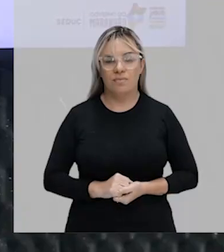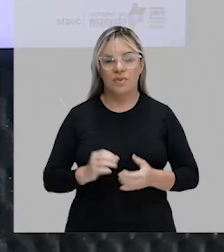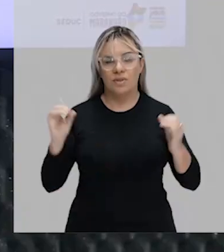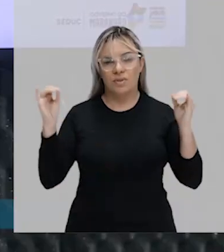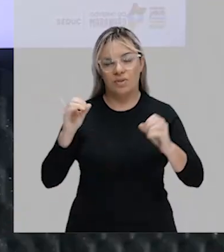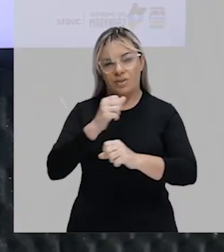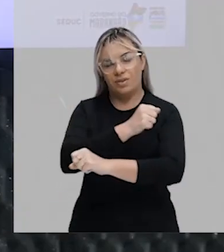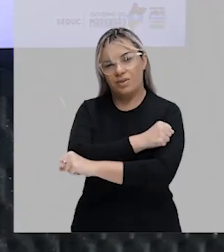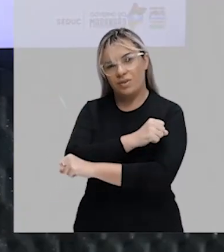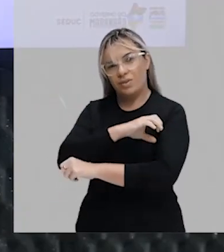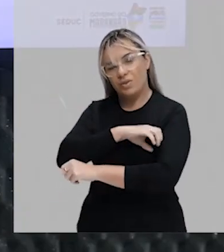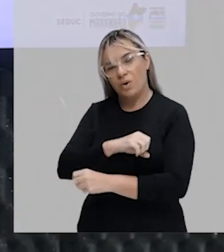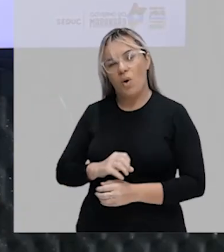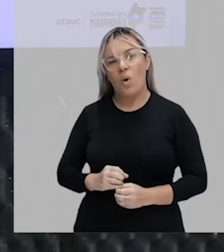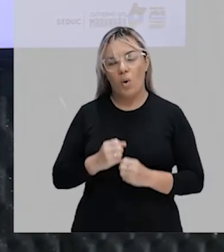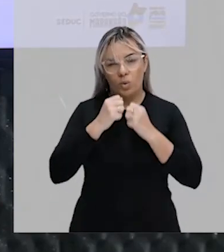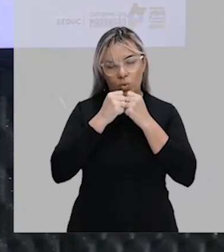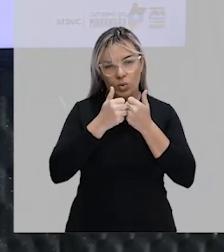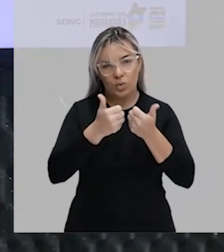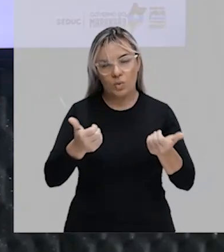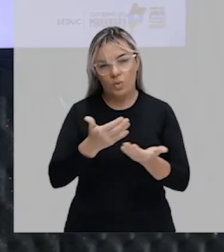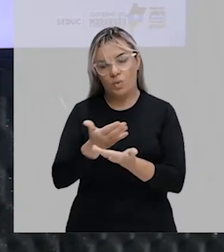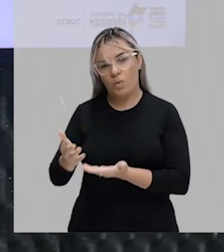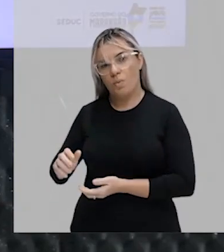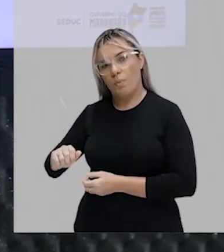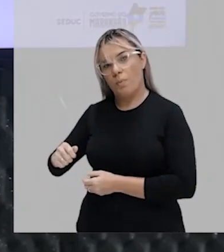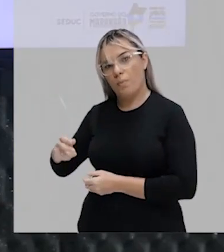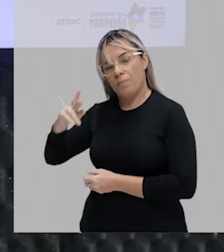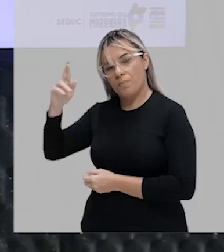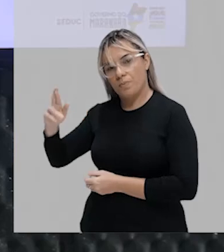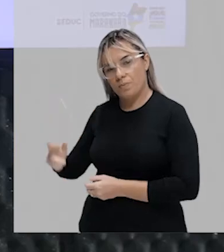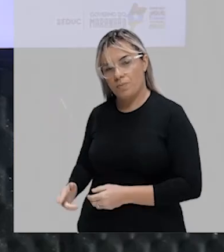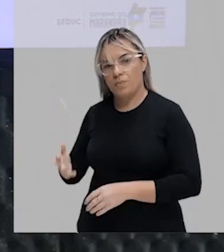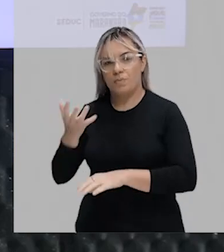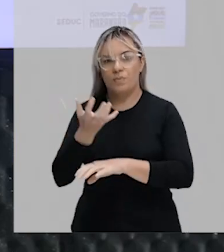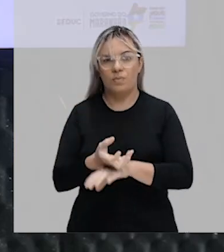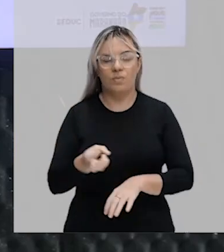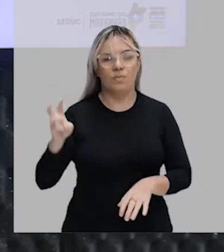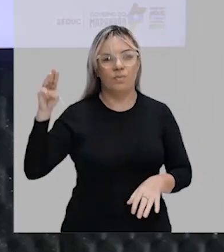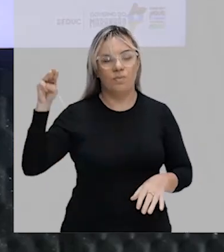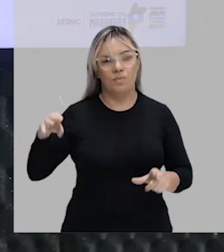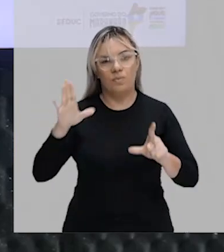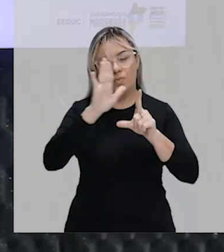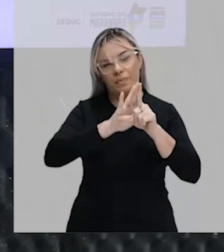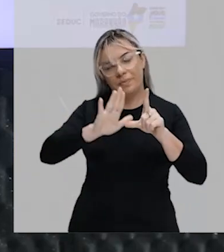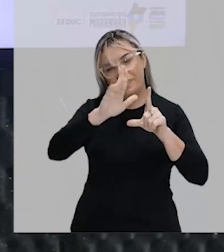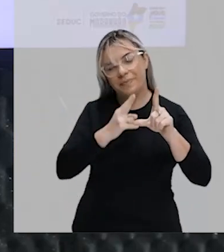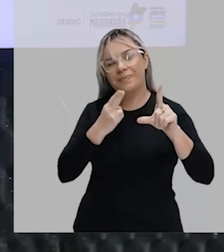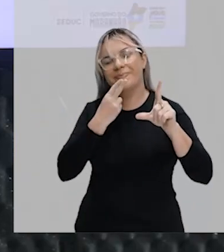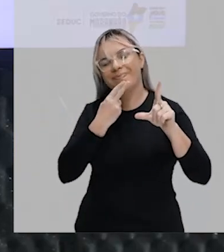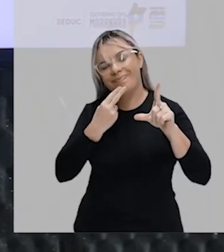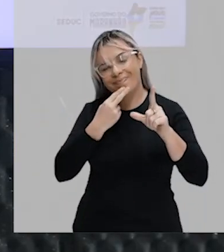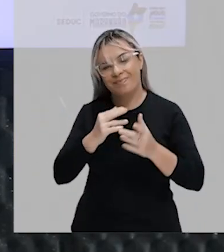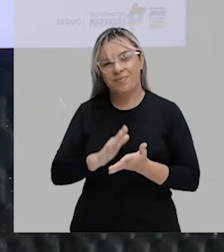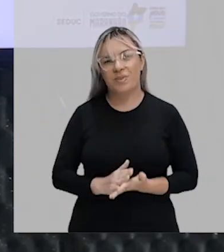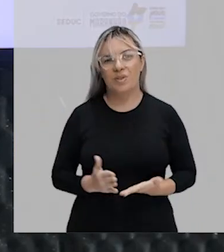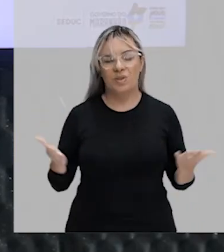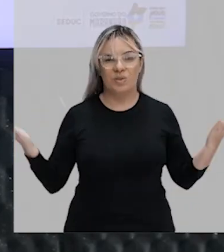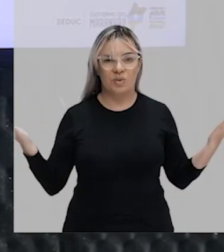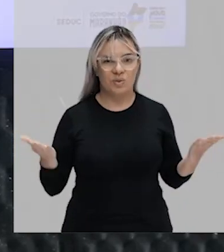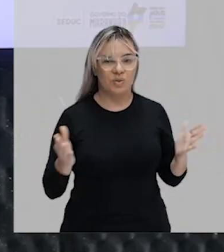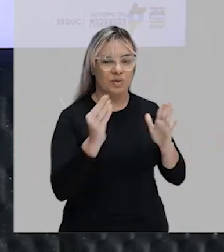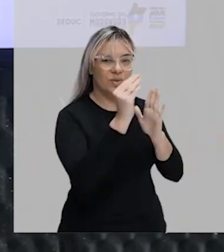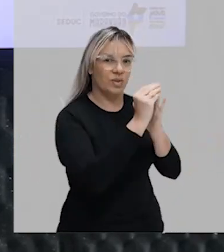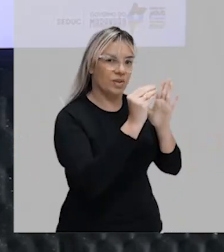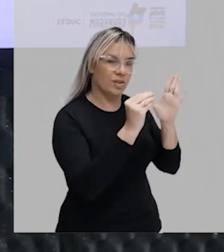E aí, meus amores, tudo bem com vocês? Eu sou a professora Renata Fech, estou a professora de matemática da plataforma Gonçalves Dias e, nesta aula de